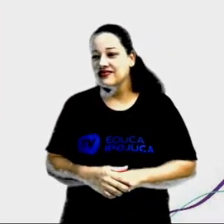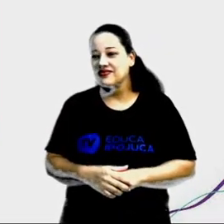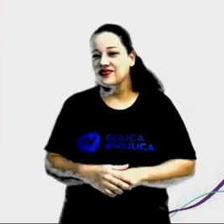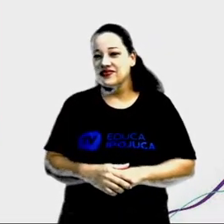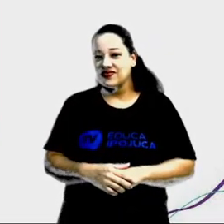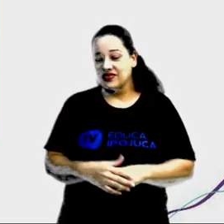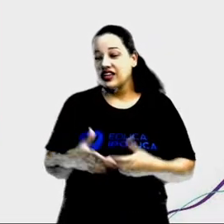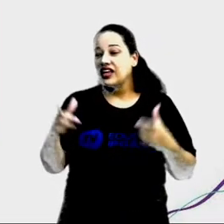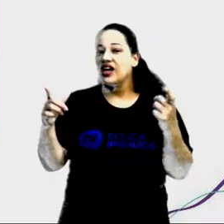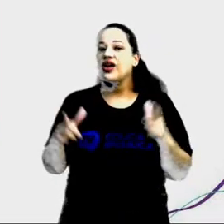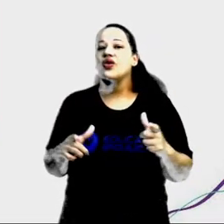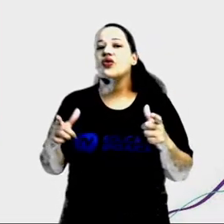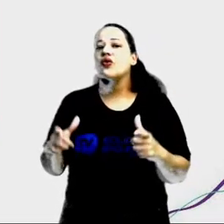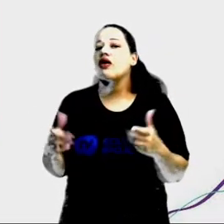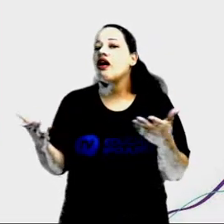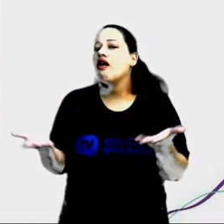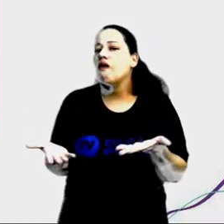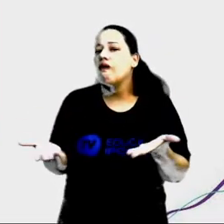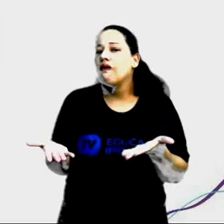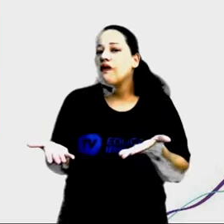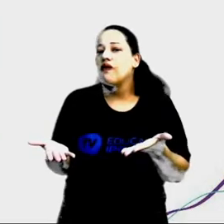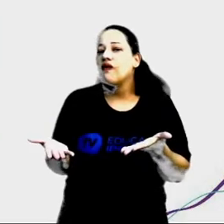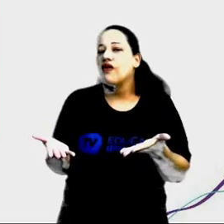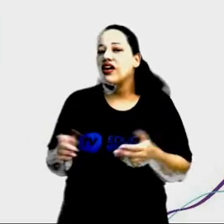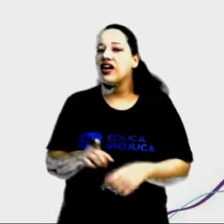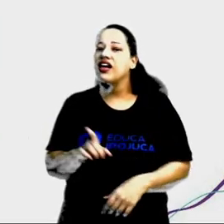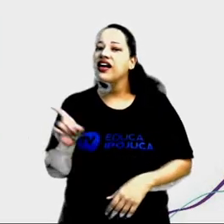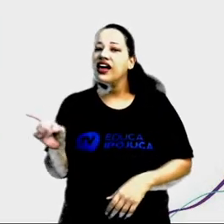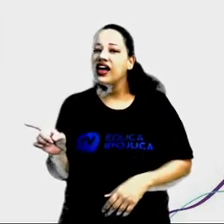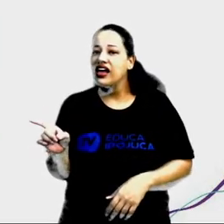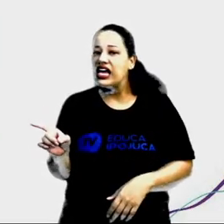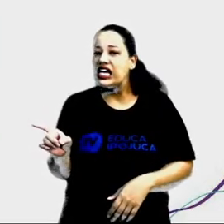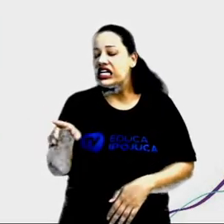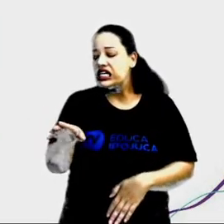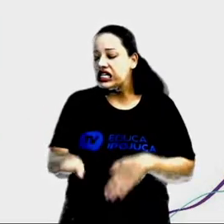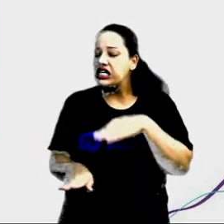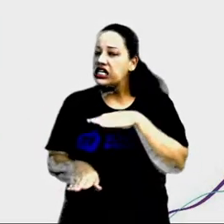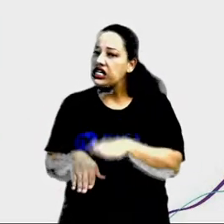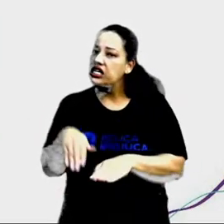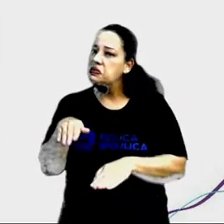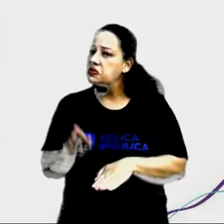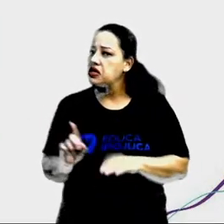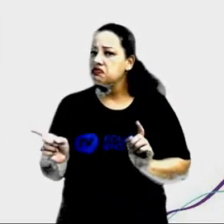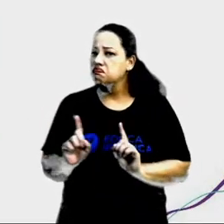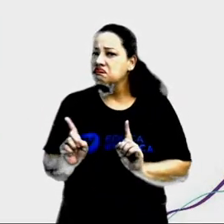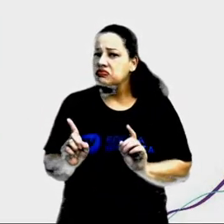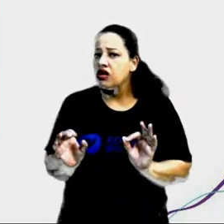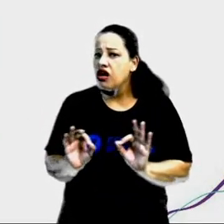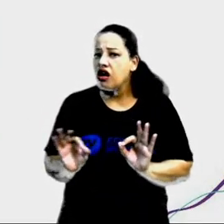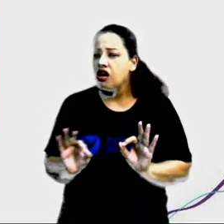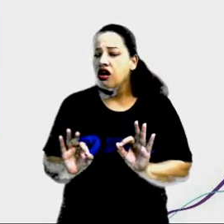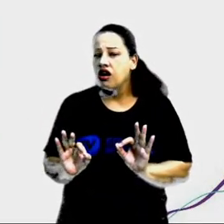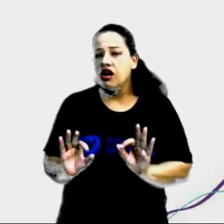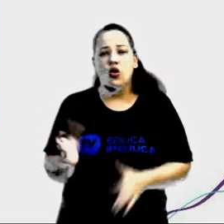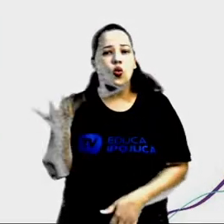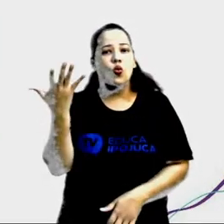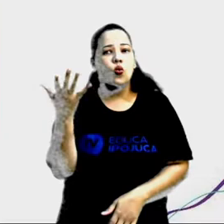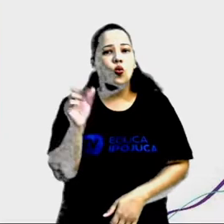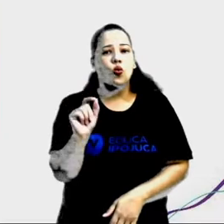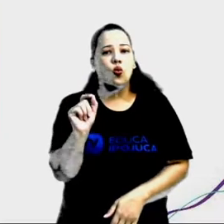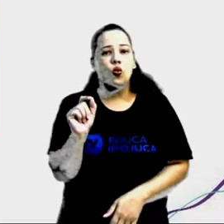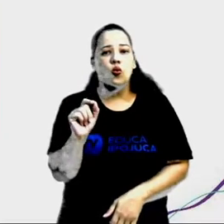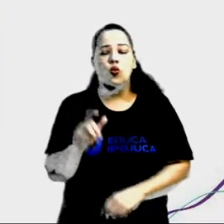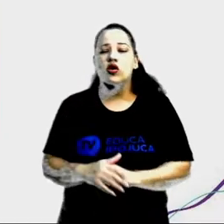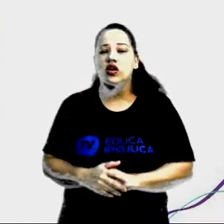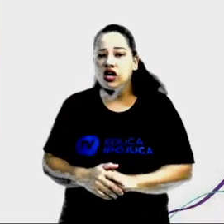Que lugar homem foi agora? Ele não está mais caminhando. O que aconteceu? Agora ele